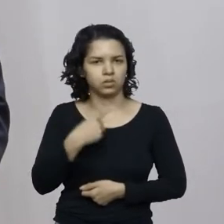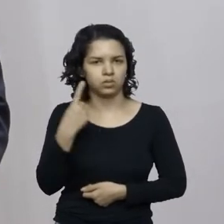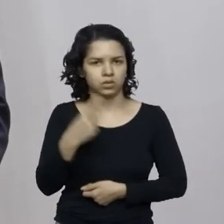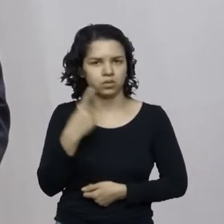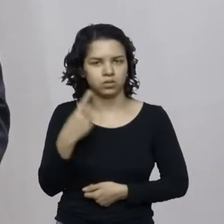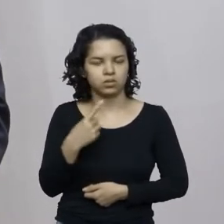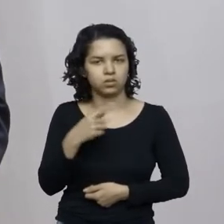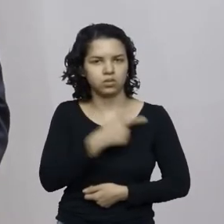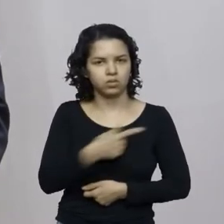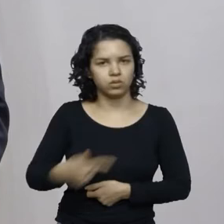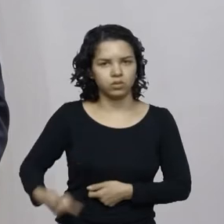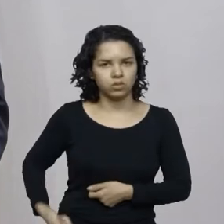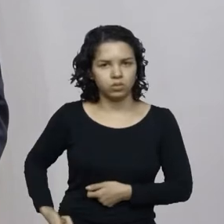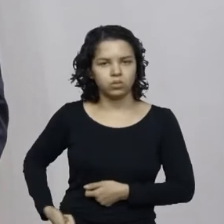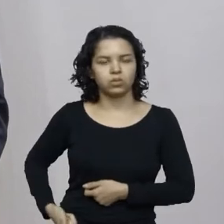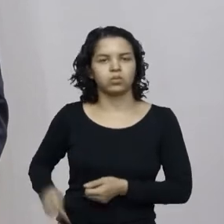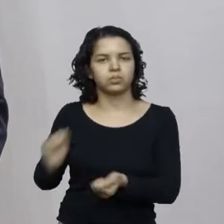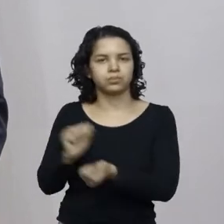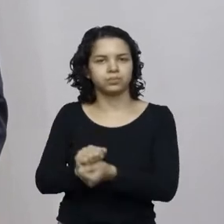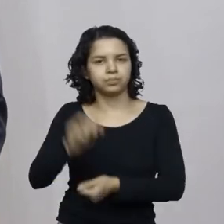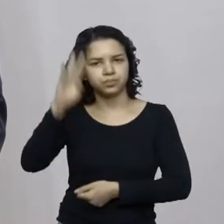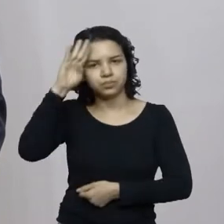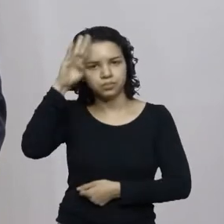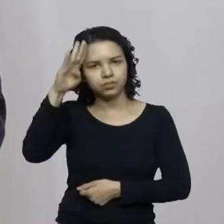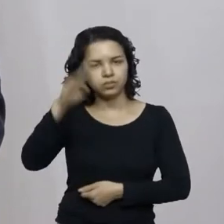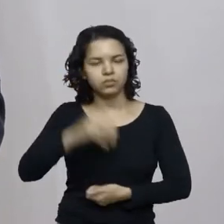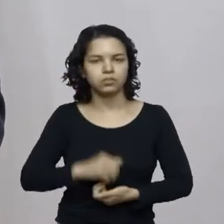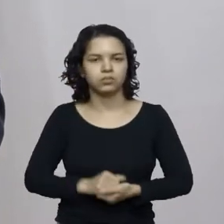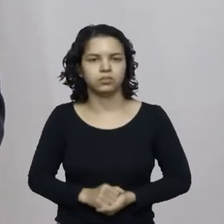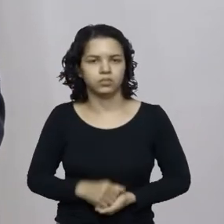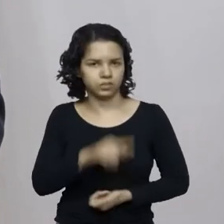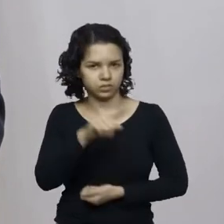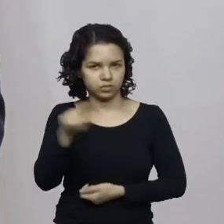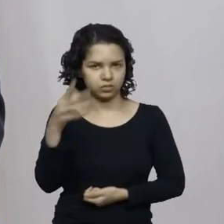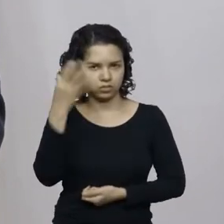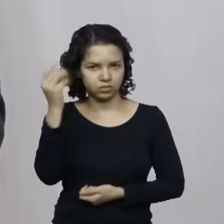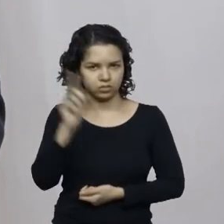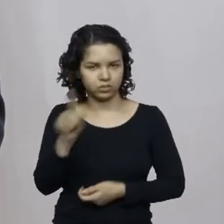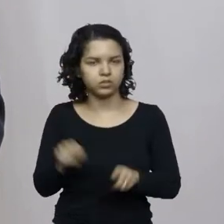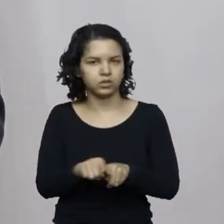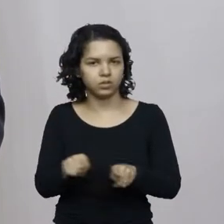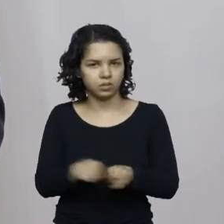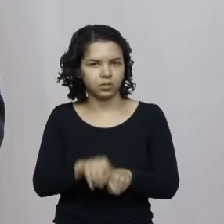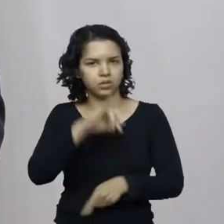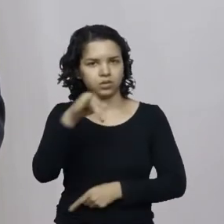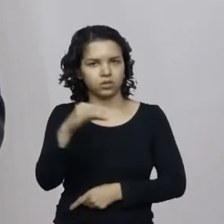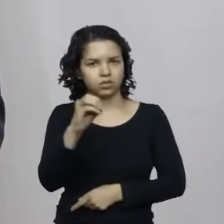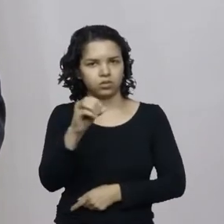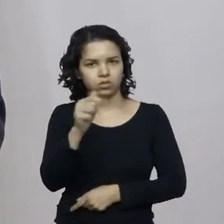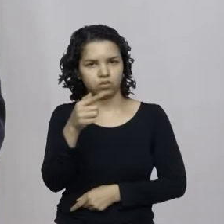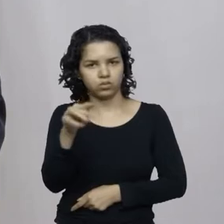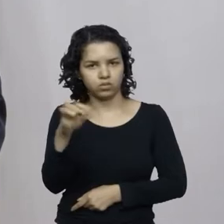governador do Bolsonaro. quem que não se lembra de João Dória, o Bolso Dória,